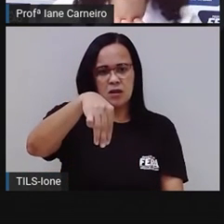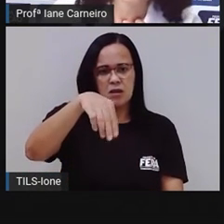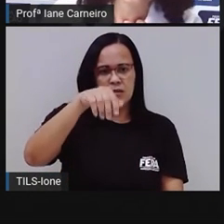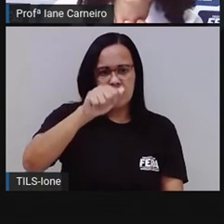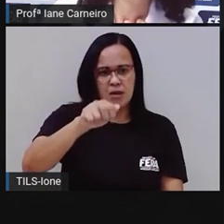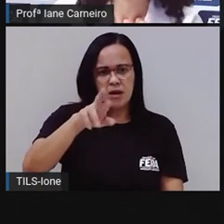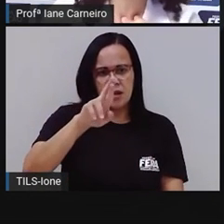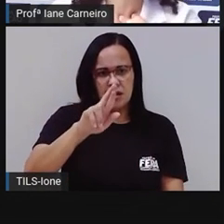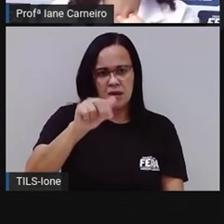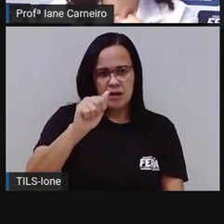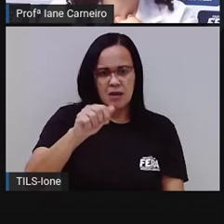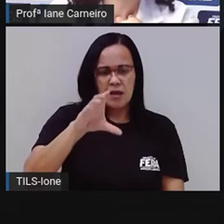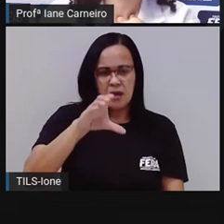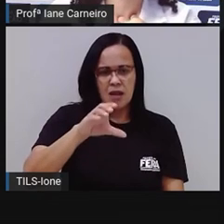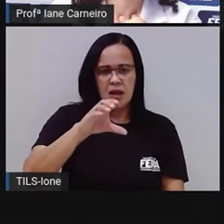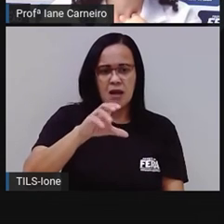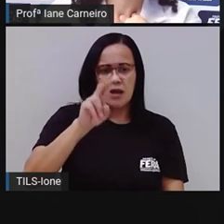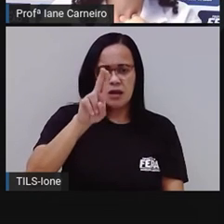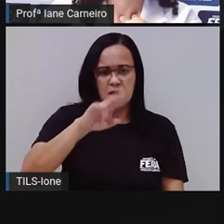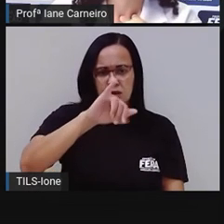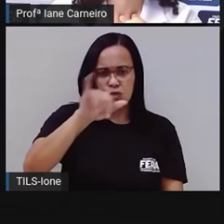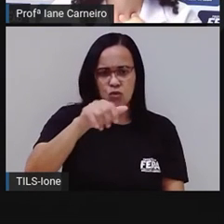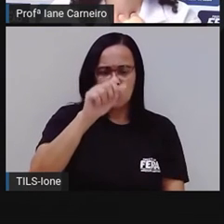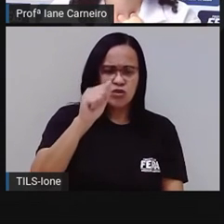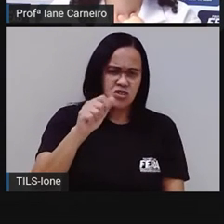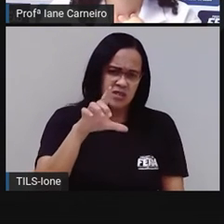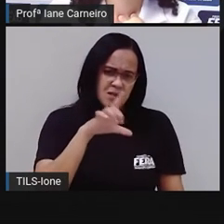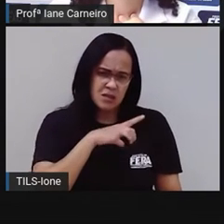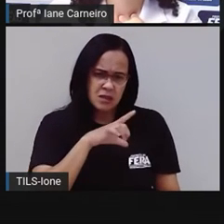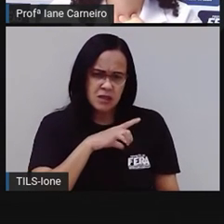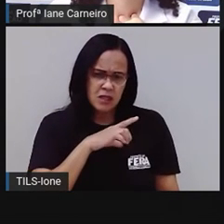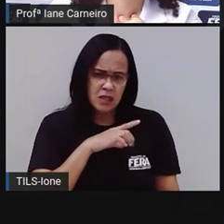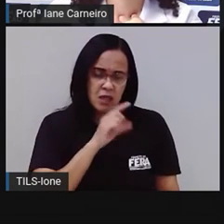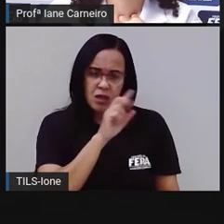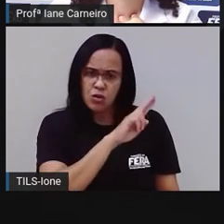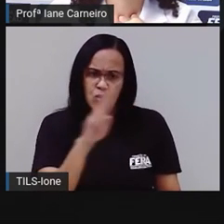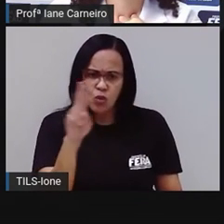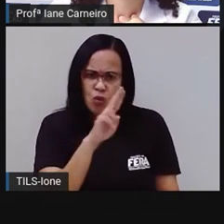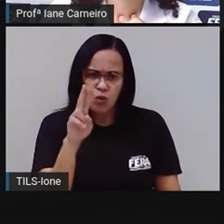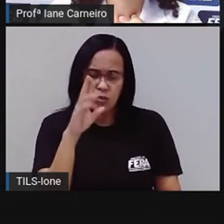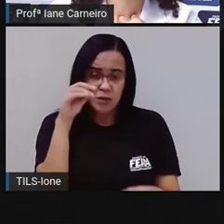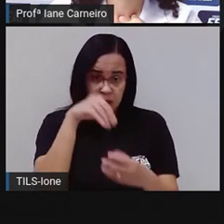que tem algum nome dentro da palavra maracujá? Tem, ó.